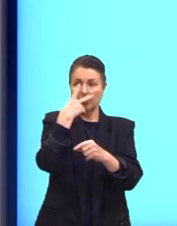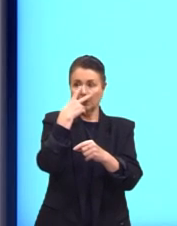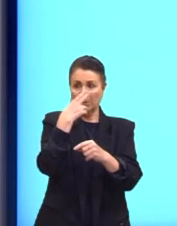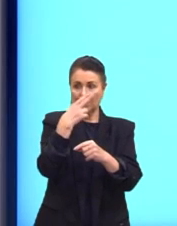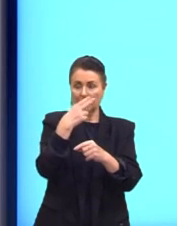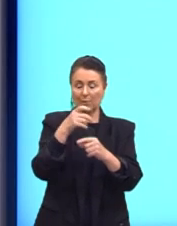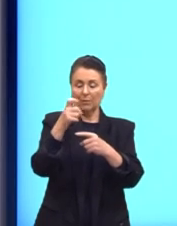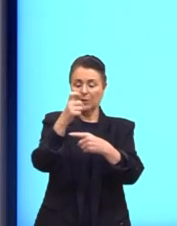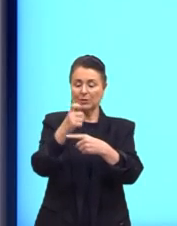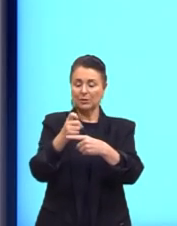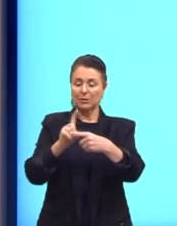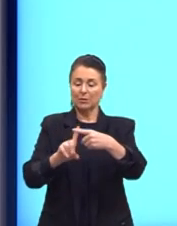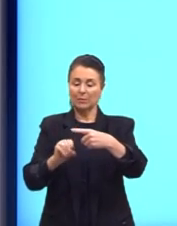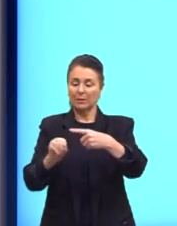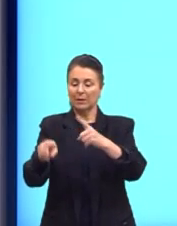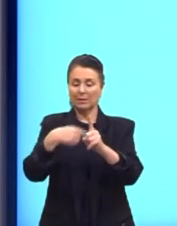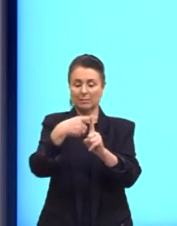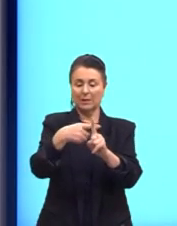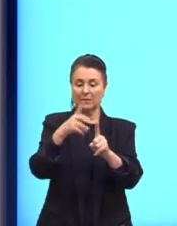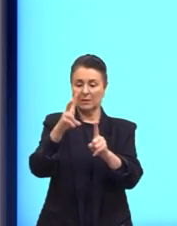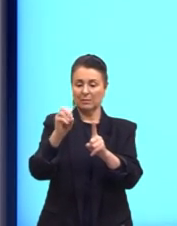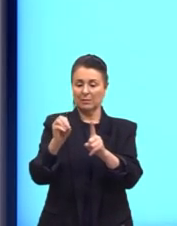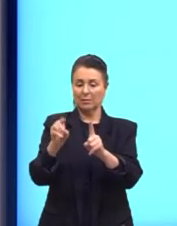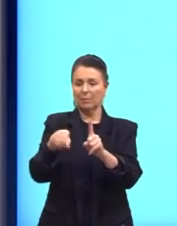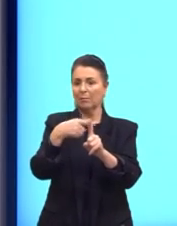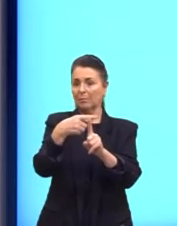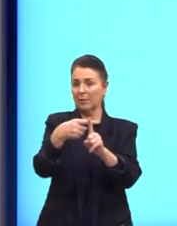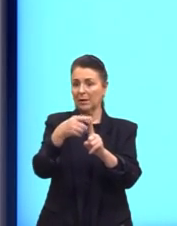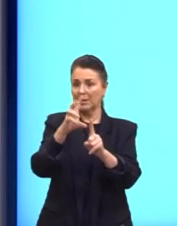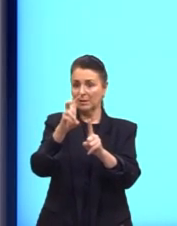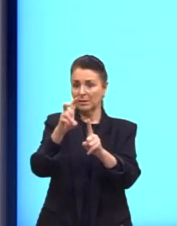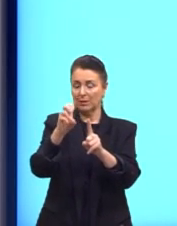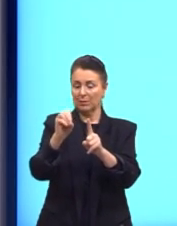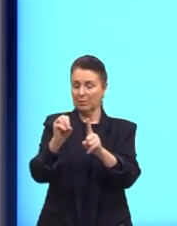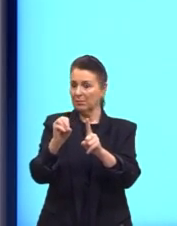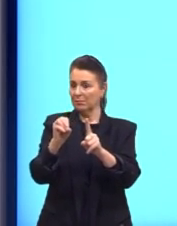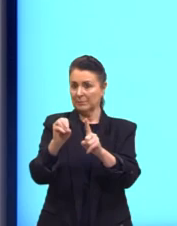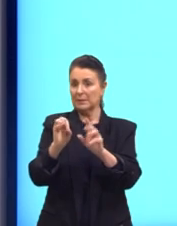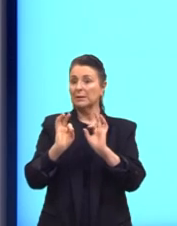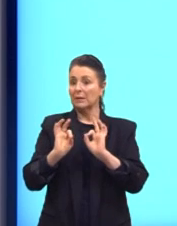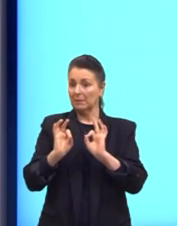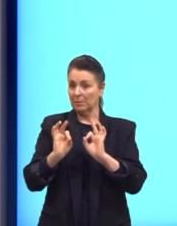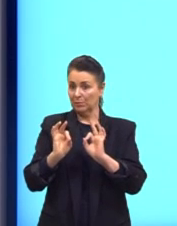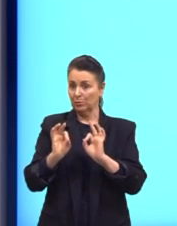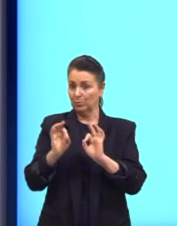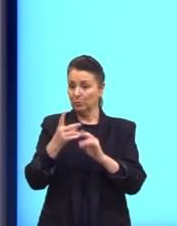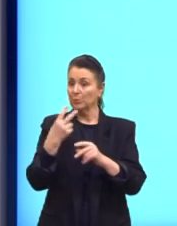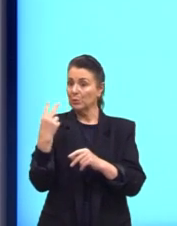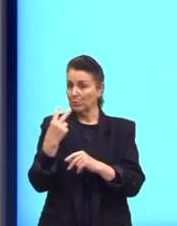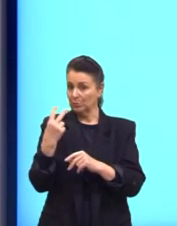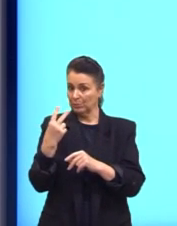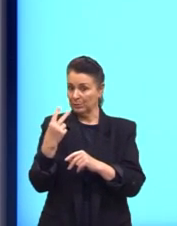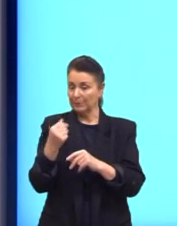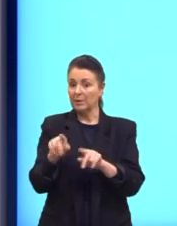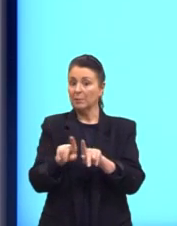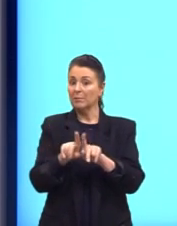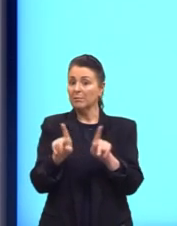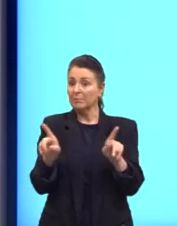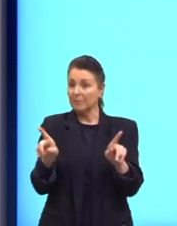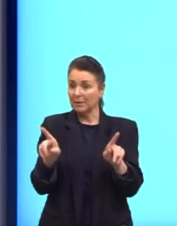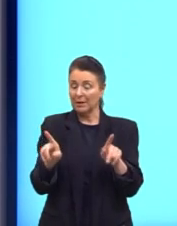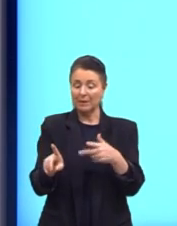sobre 10 mais 50. O mais 50 ali do coeficiente B está correto nas duas alternativas, porém,